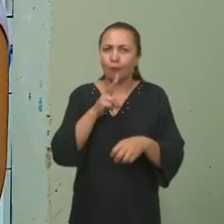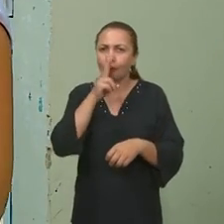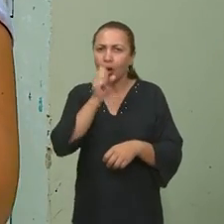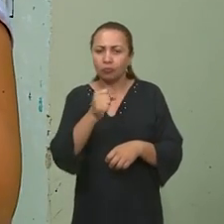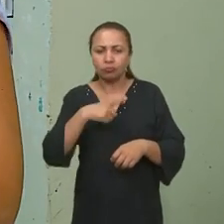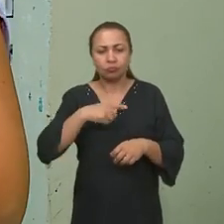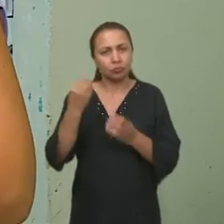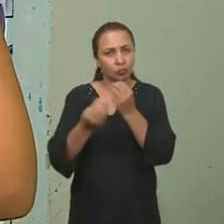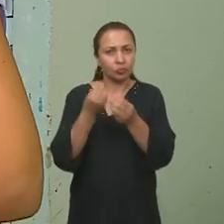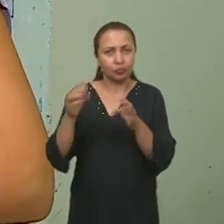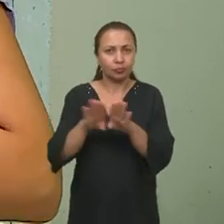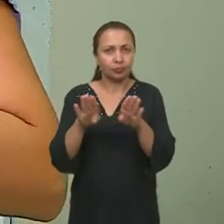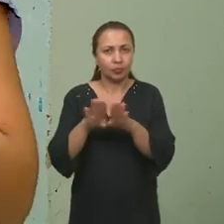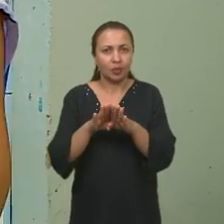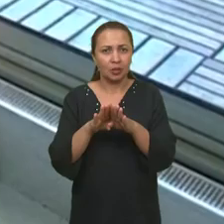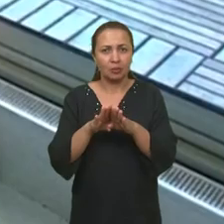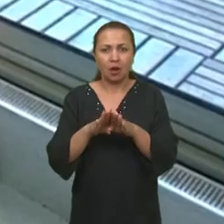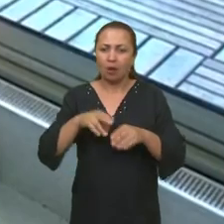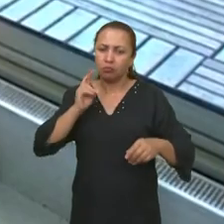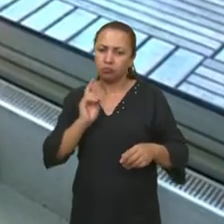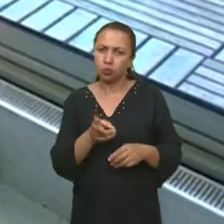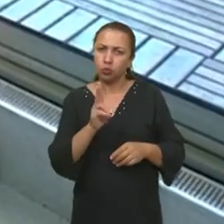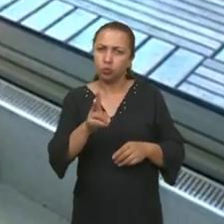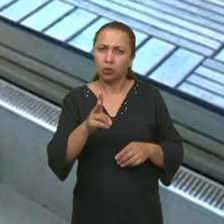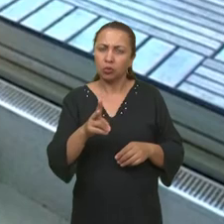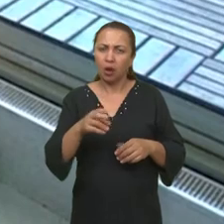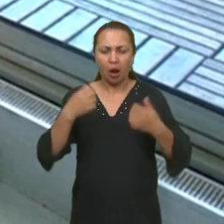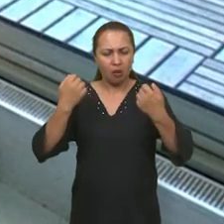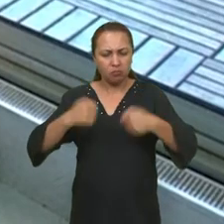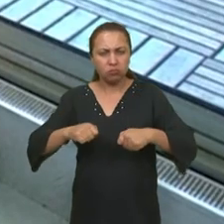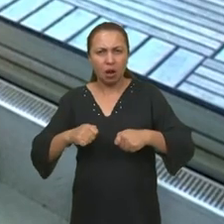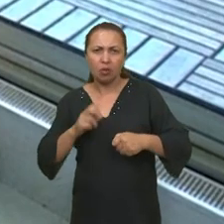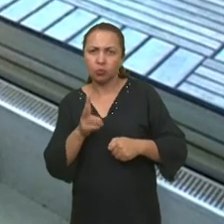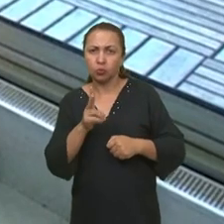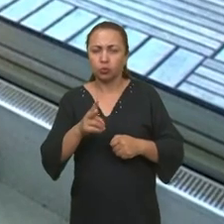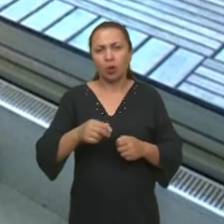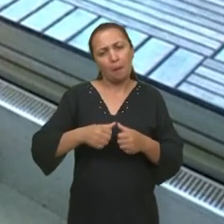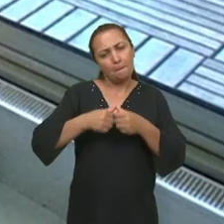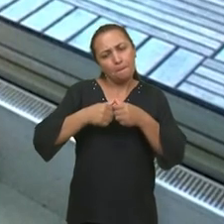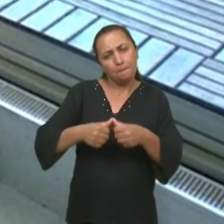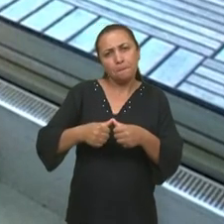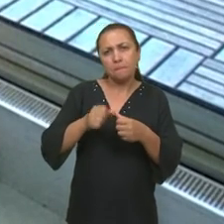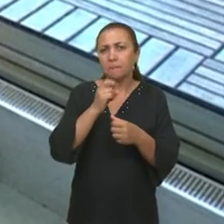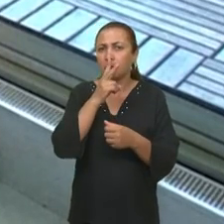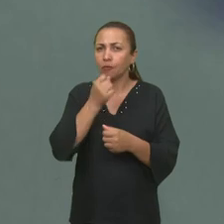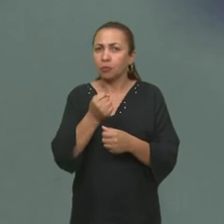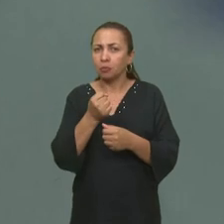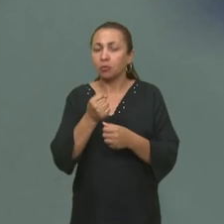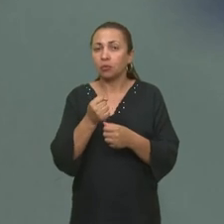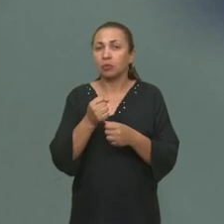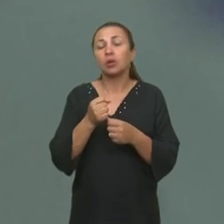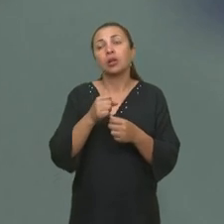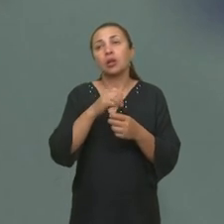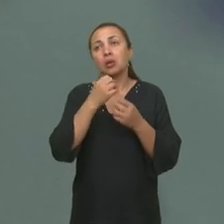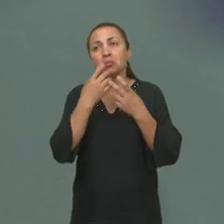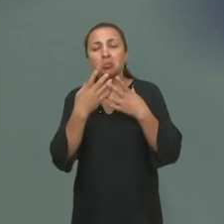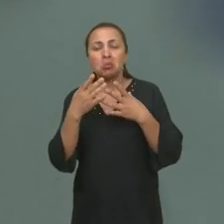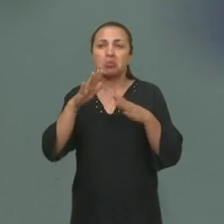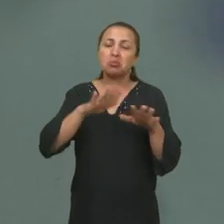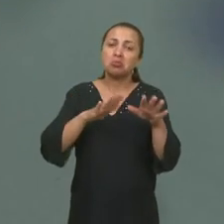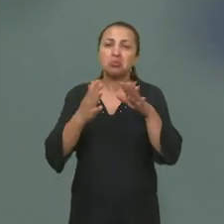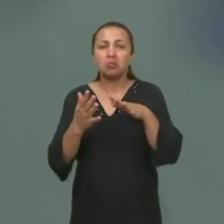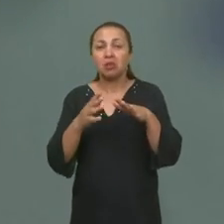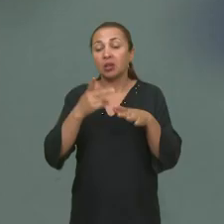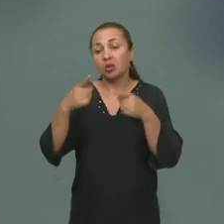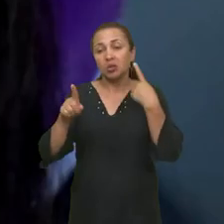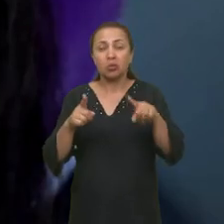né? Eles têm a capacidade de manter a sua integridade de propriedades em condições